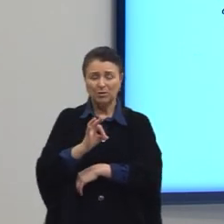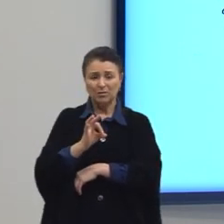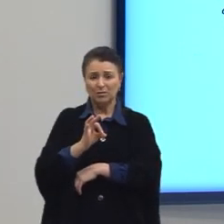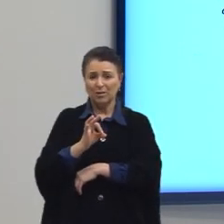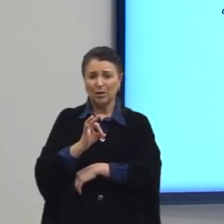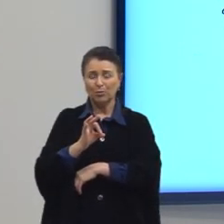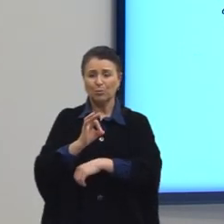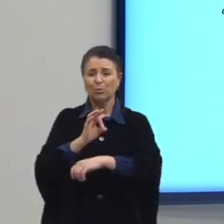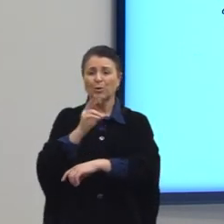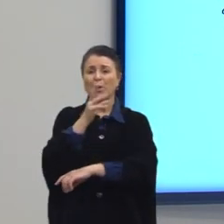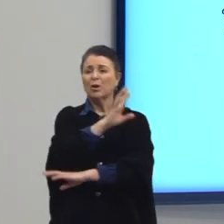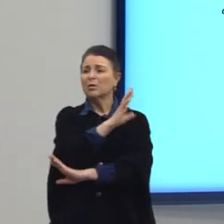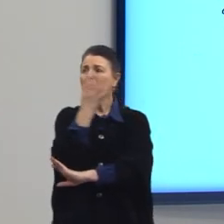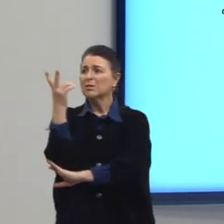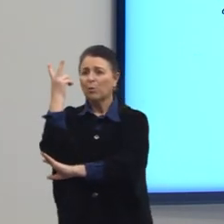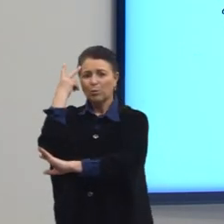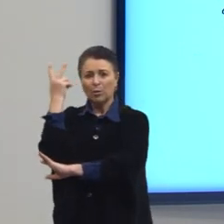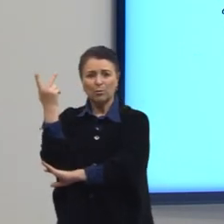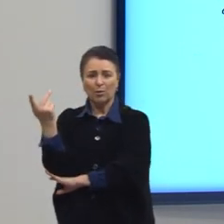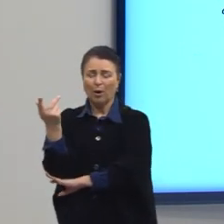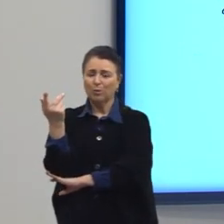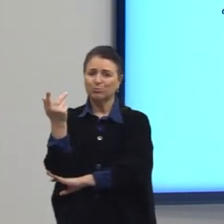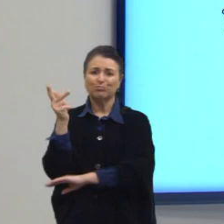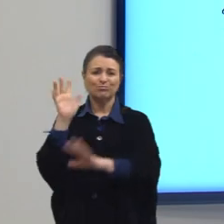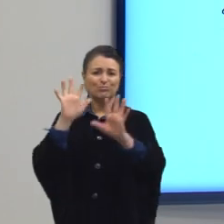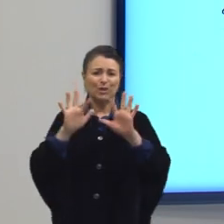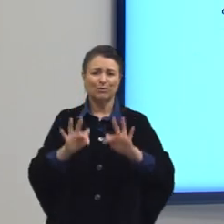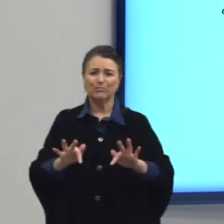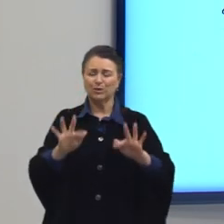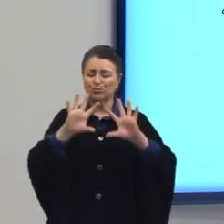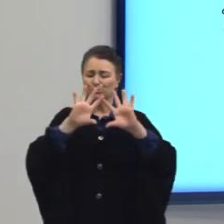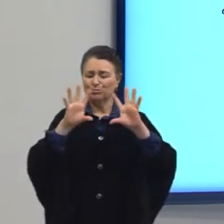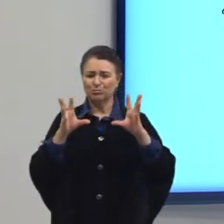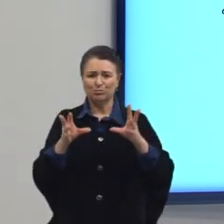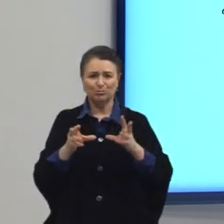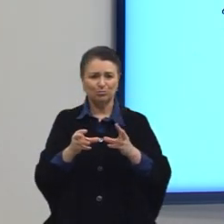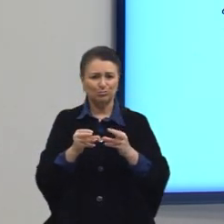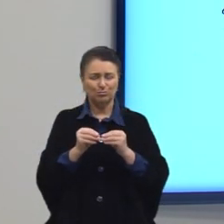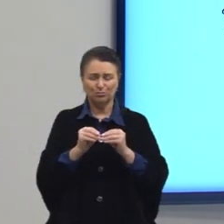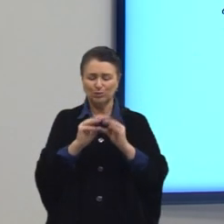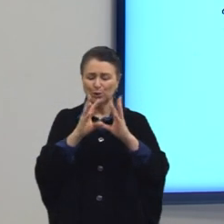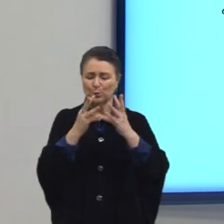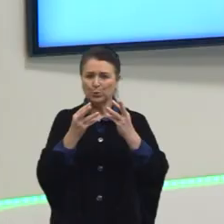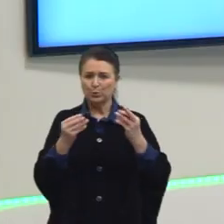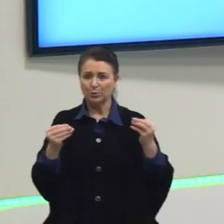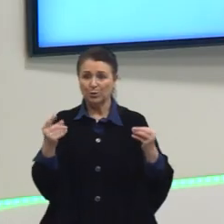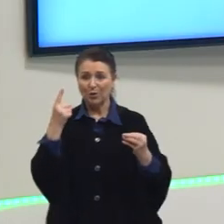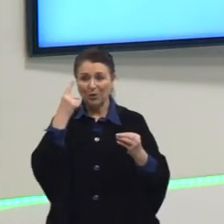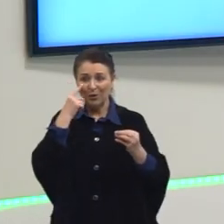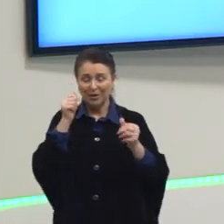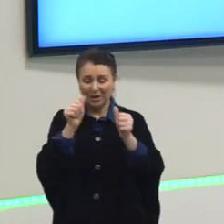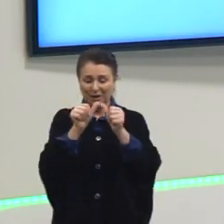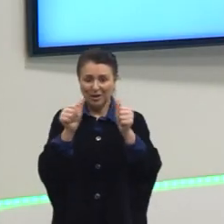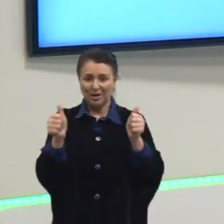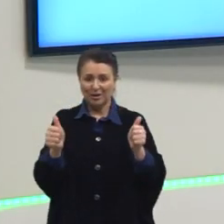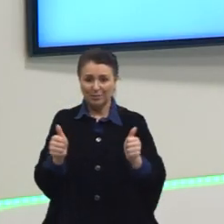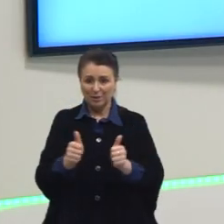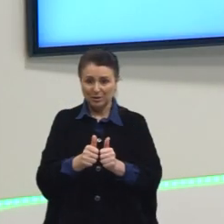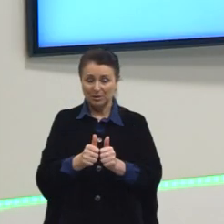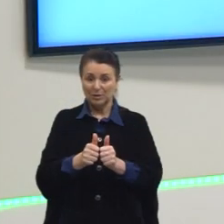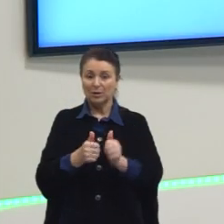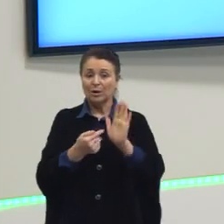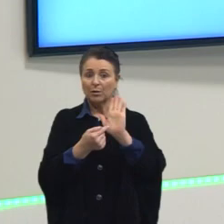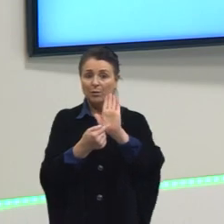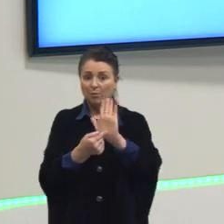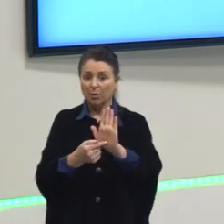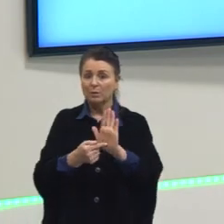segundo o Ministério do Meio Ambiente, lá em 2010. Então, aqui também uma figura, né? Que tem,